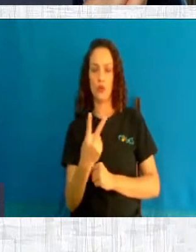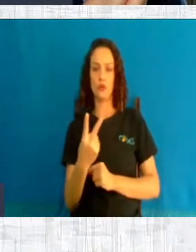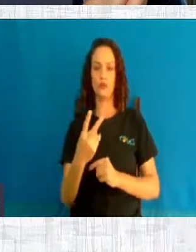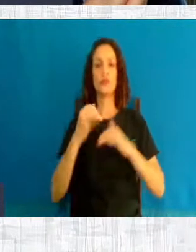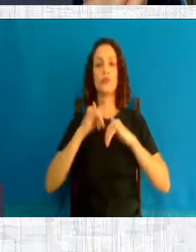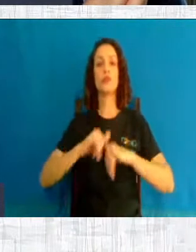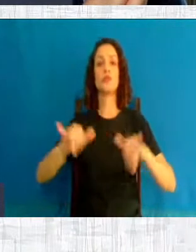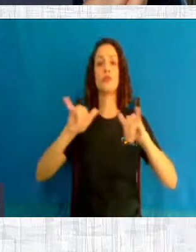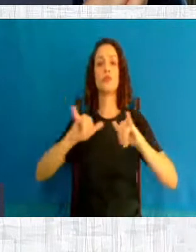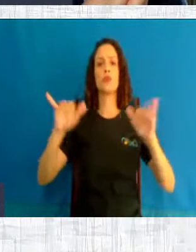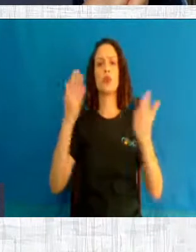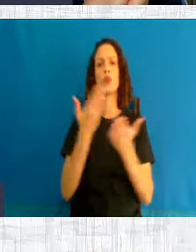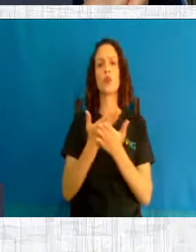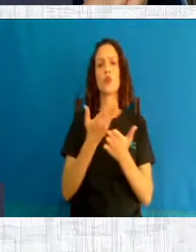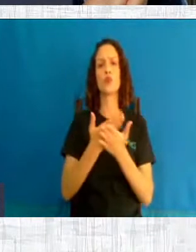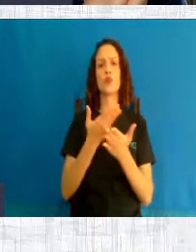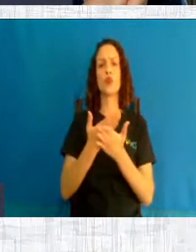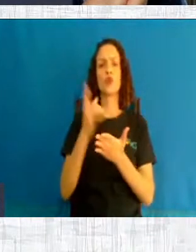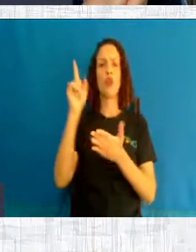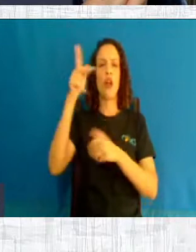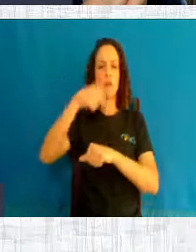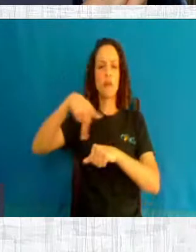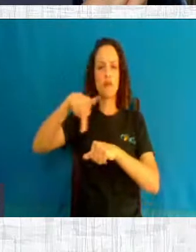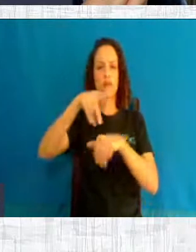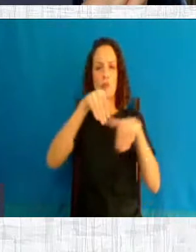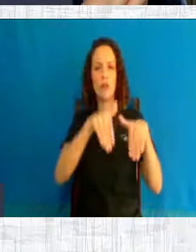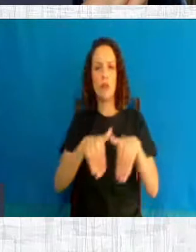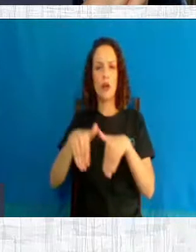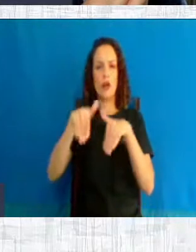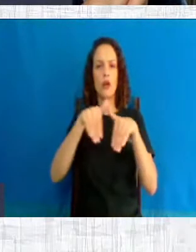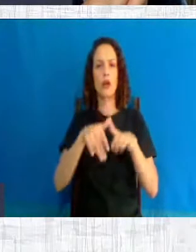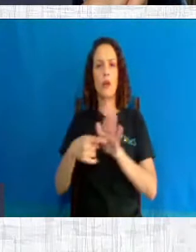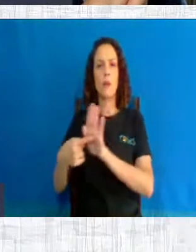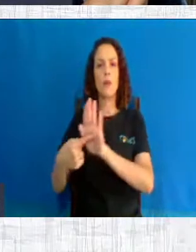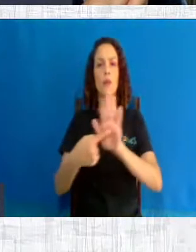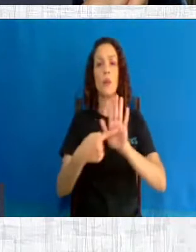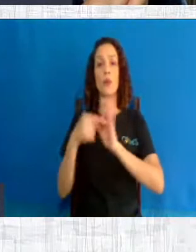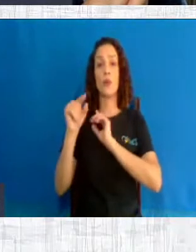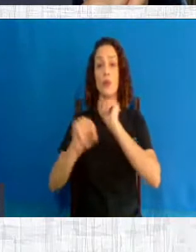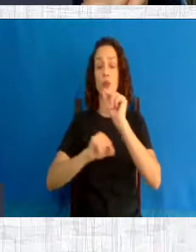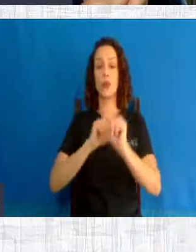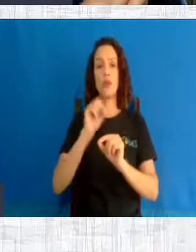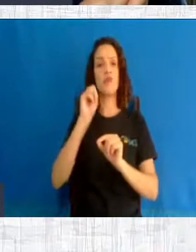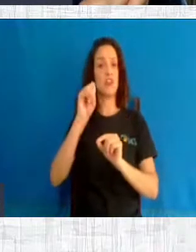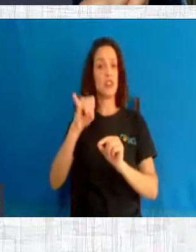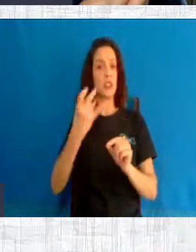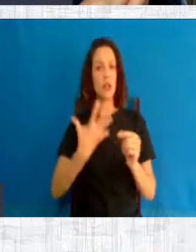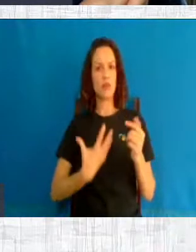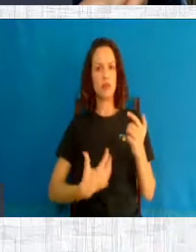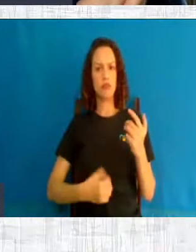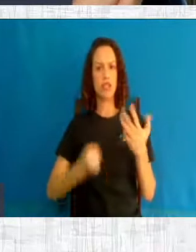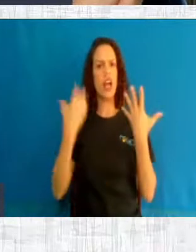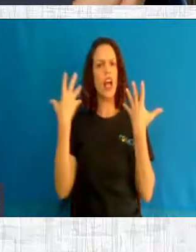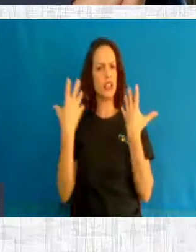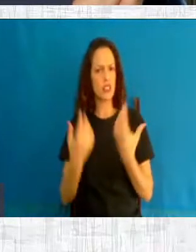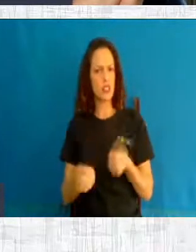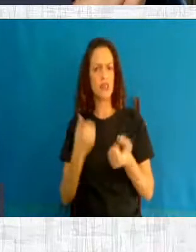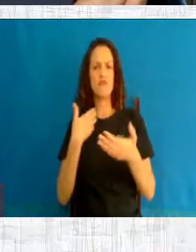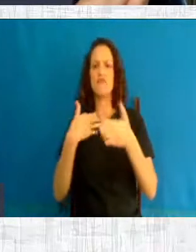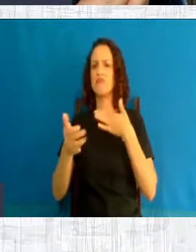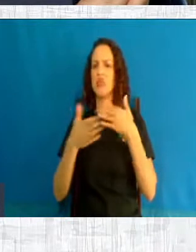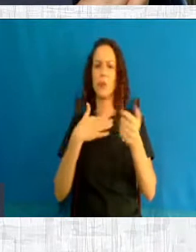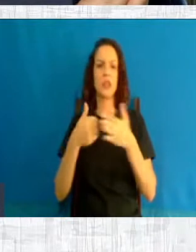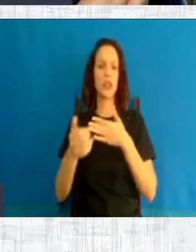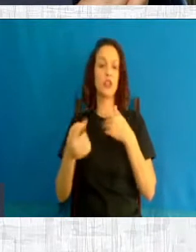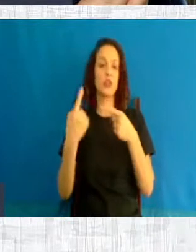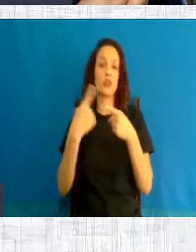estudo dizendo o seguinte, olha, se o aborto é aceitar por qualquer motivo, não é? Não importando, e muitas vezes a adoção